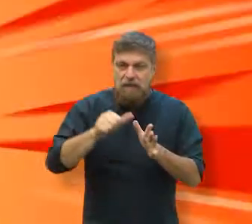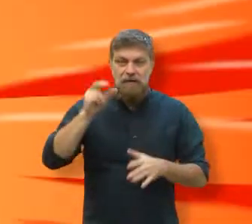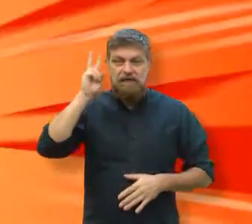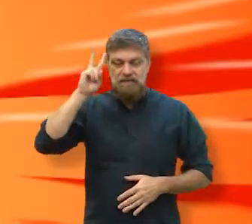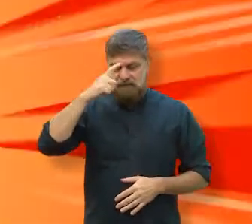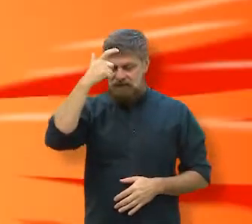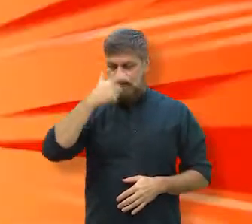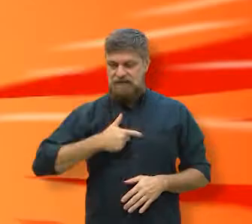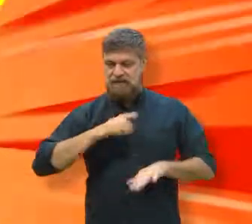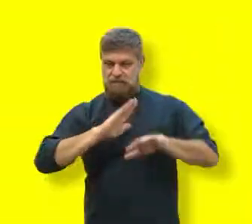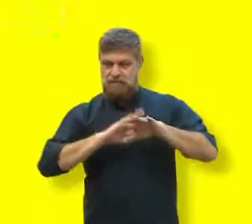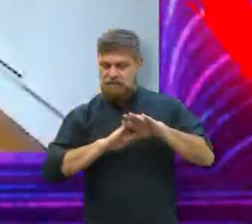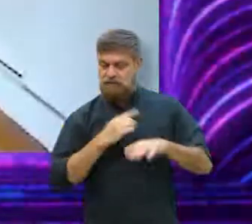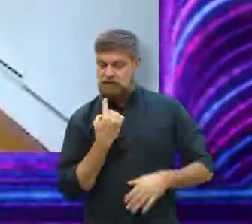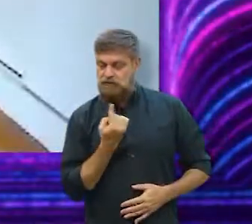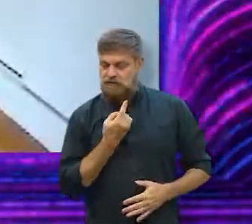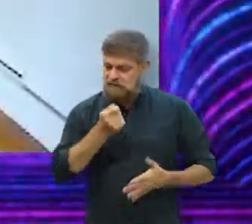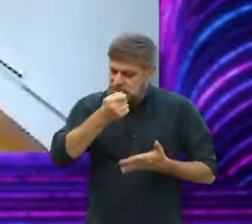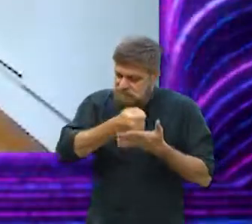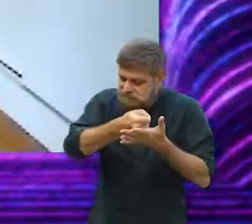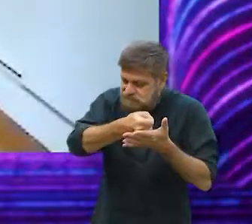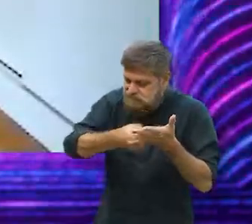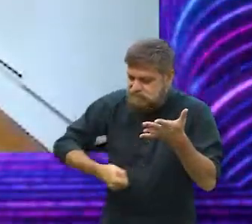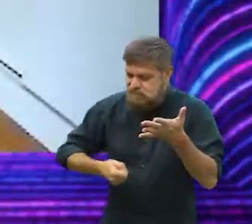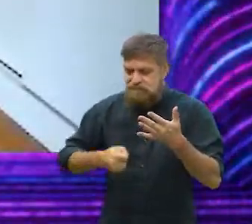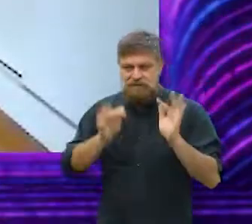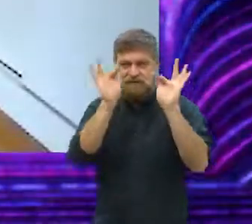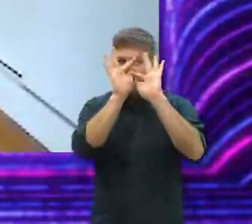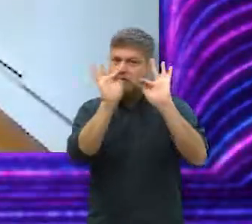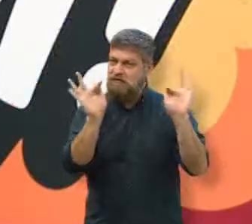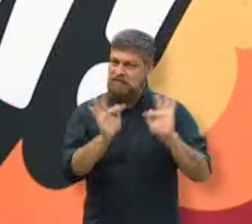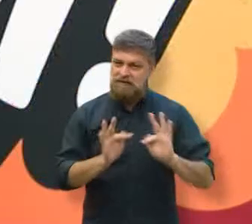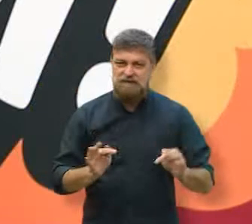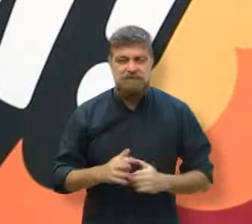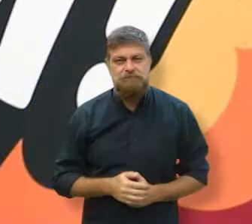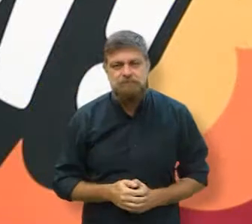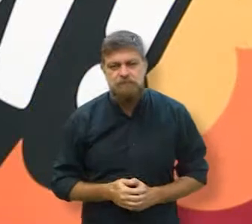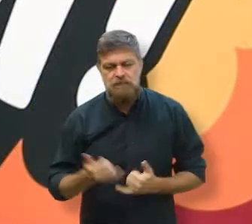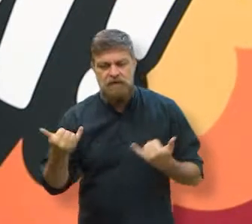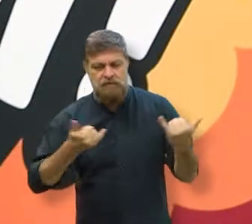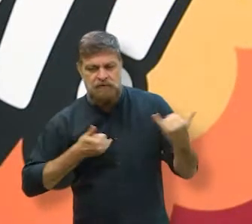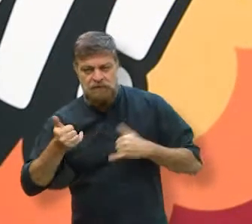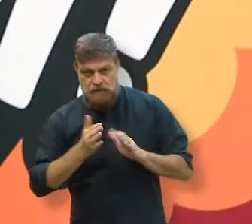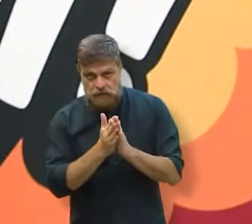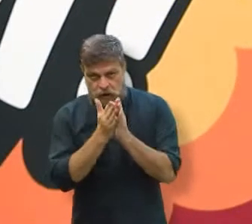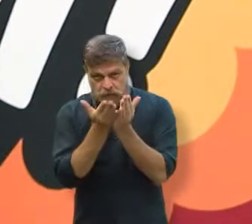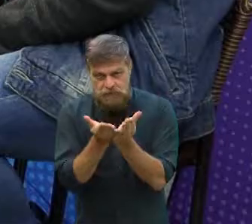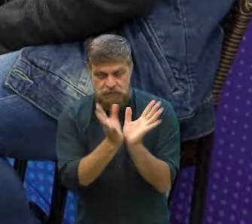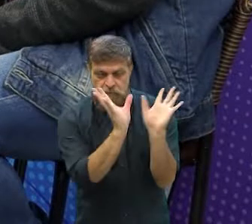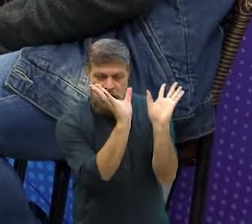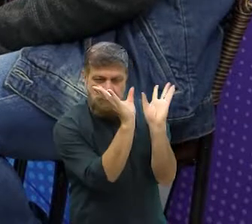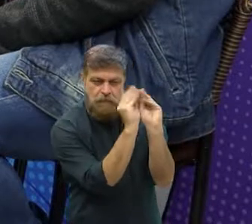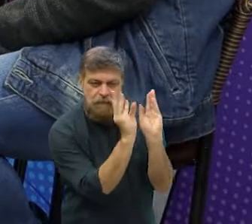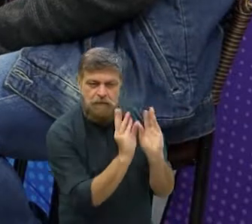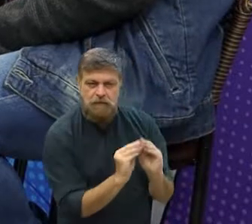história que eu me aventurei a escrever sozinha, então estou feliz honra. Conta pra gente um pouco da sinopse.